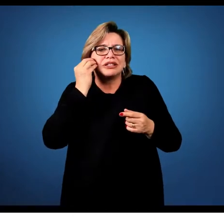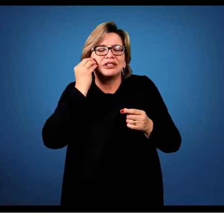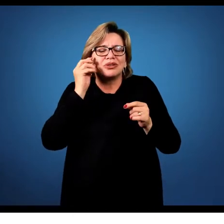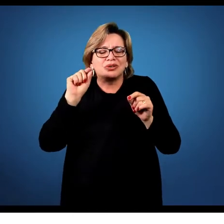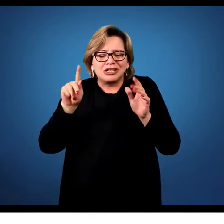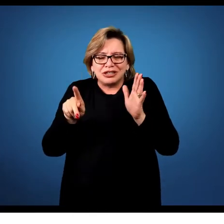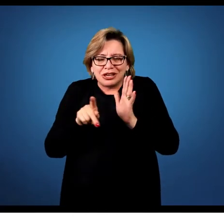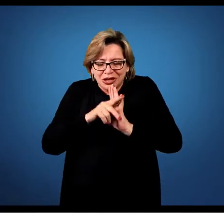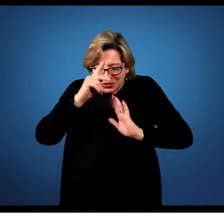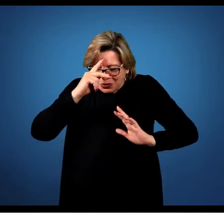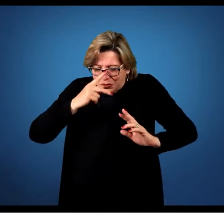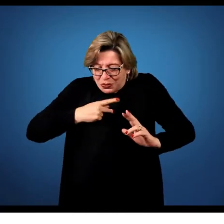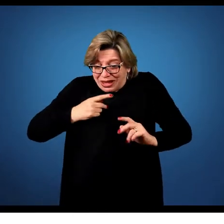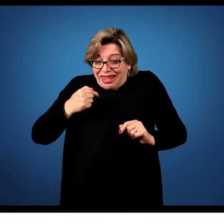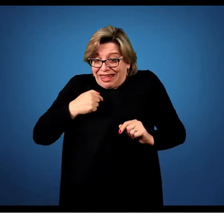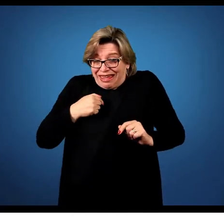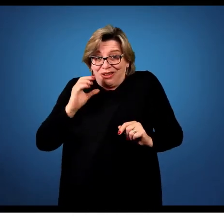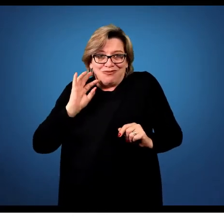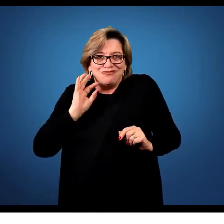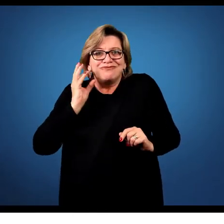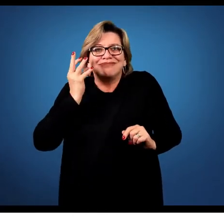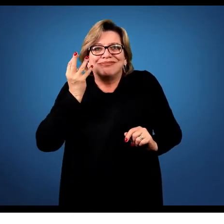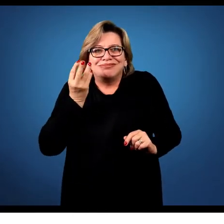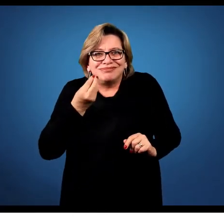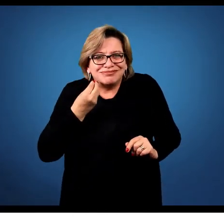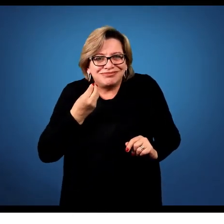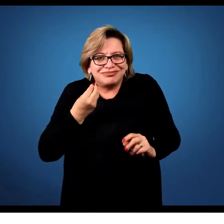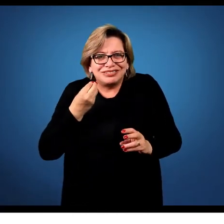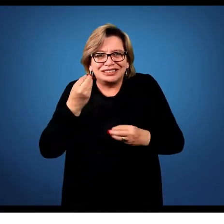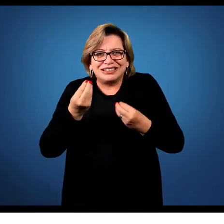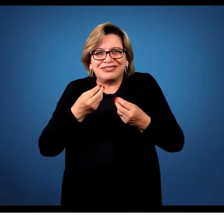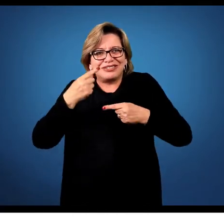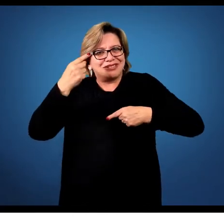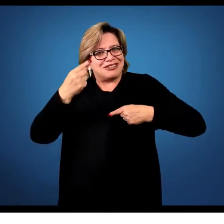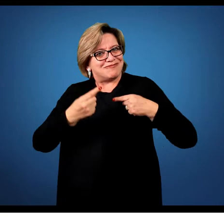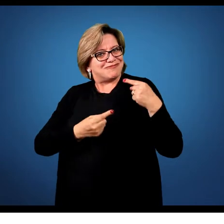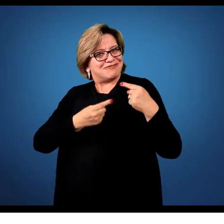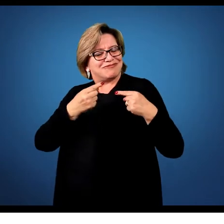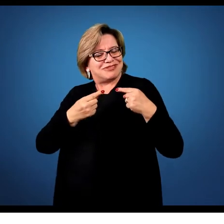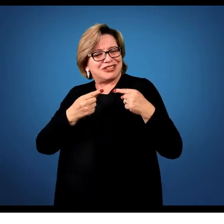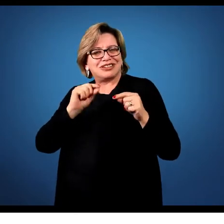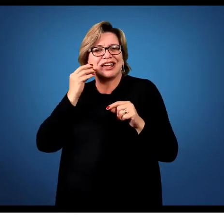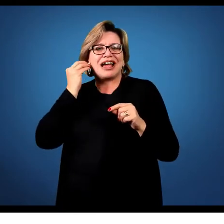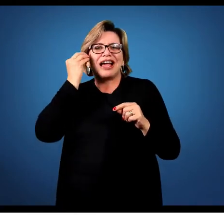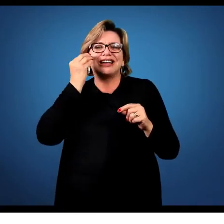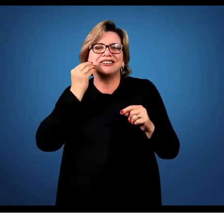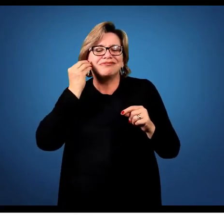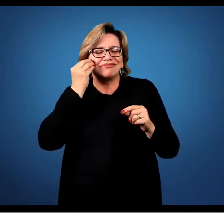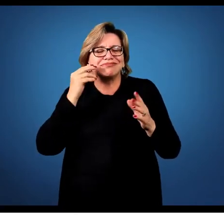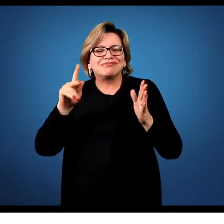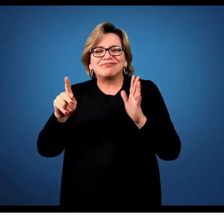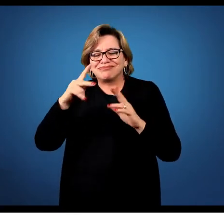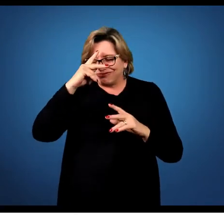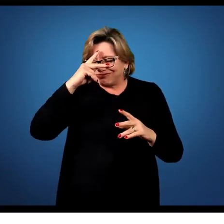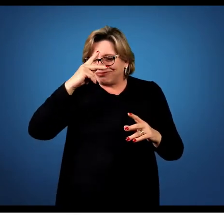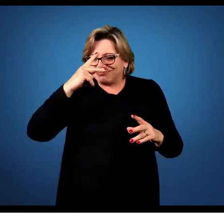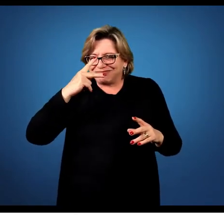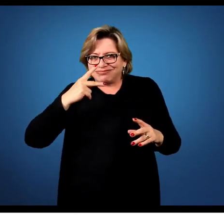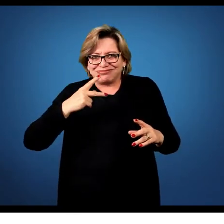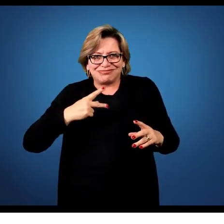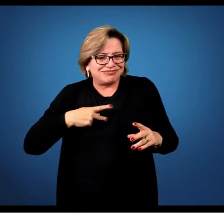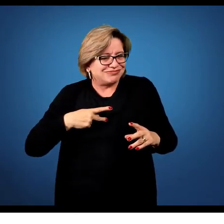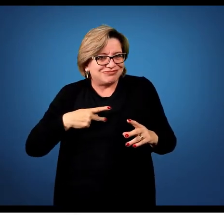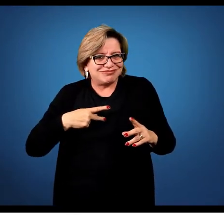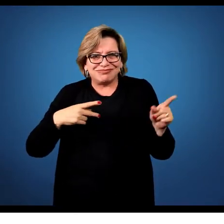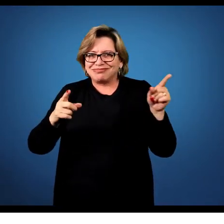me toca. Então ele já faz, trazendo uma discussão de que a experiência acontece em determinado indivíduo.